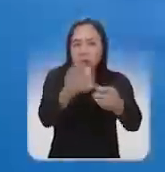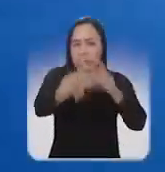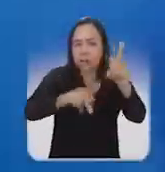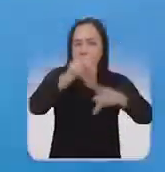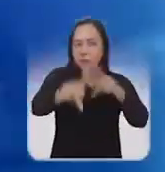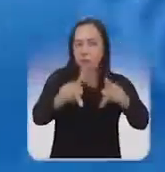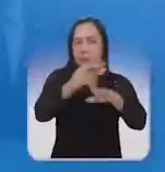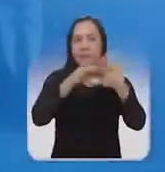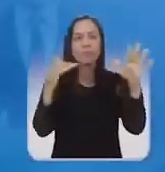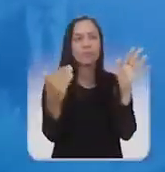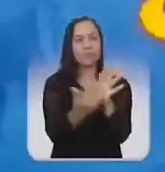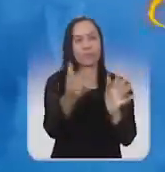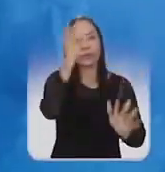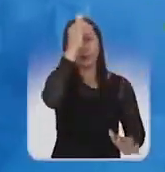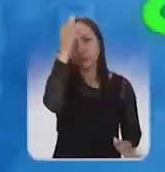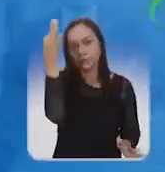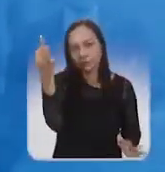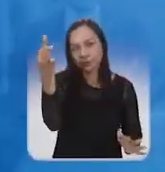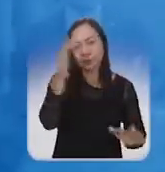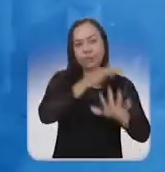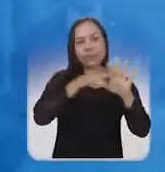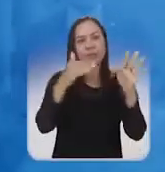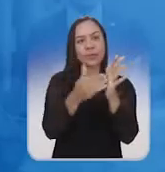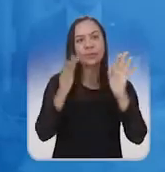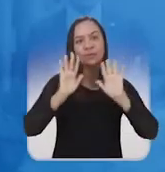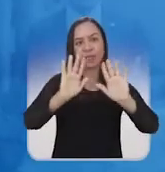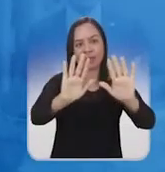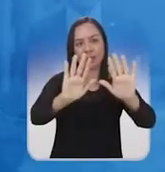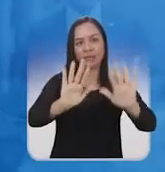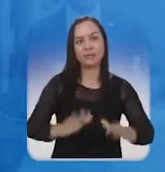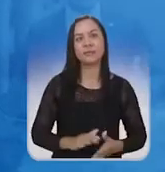Nós somos todos Felipe dos Pneus, somos todos 10.